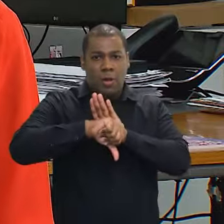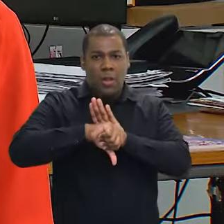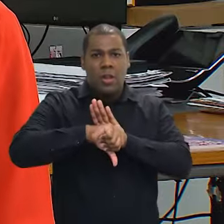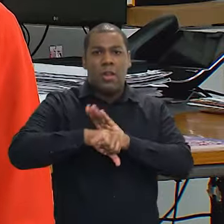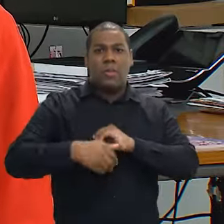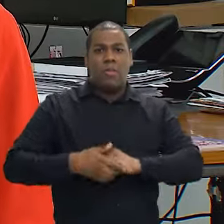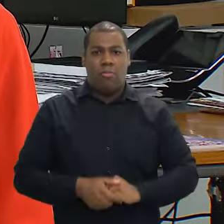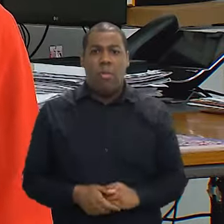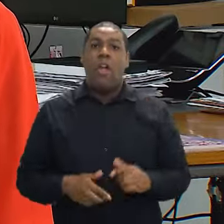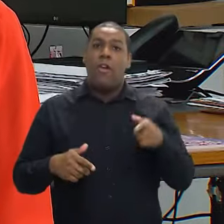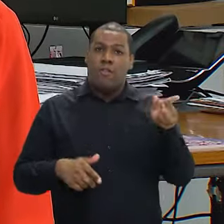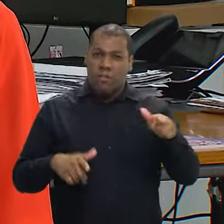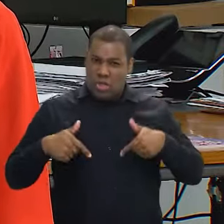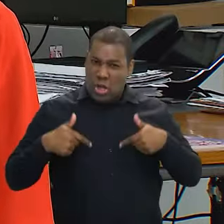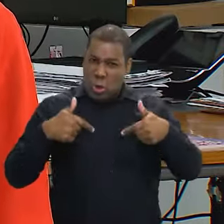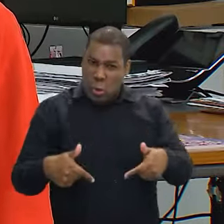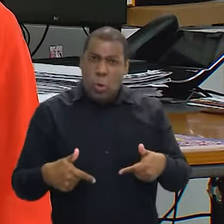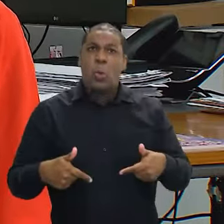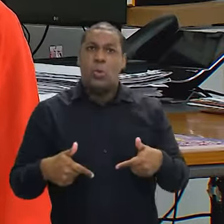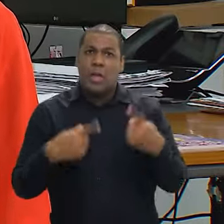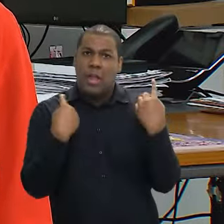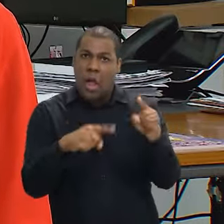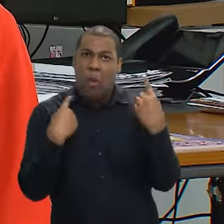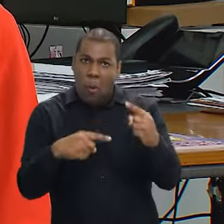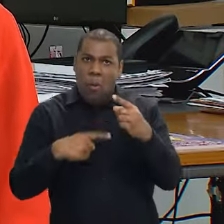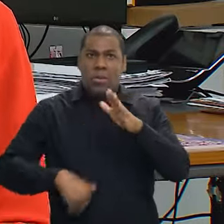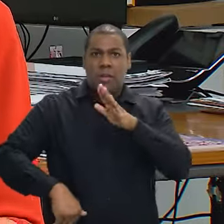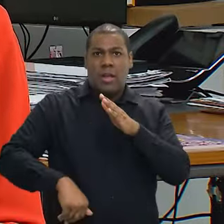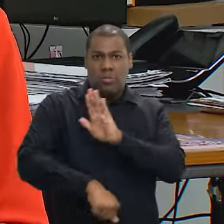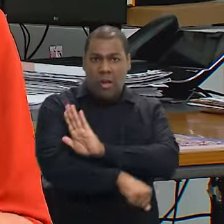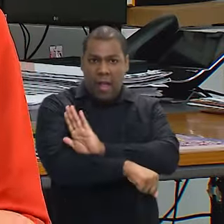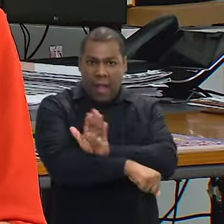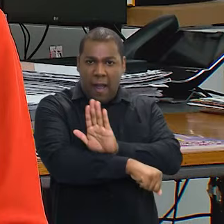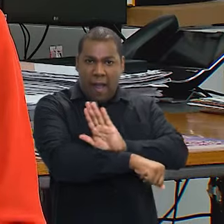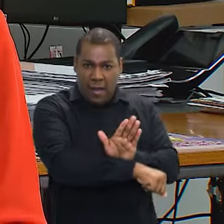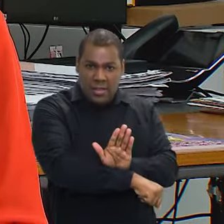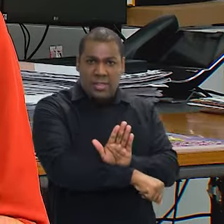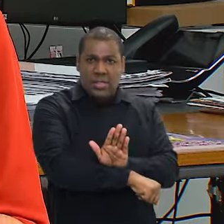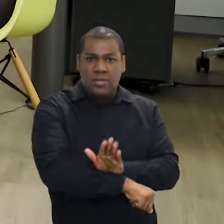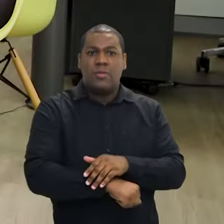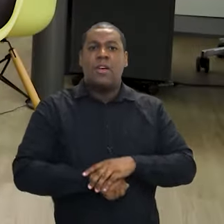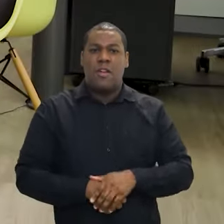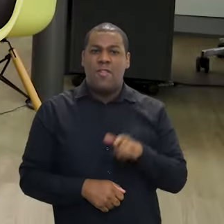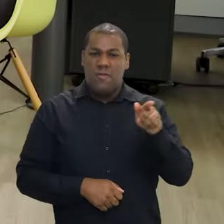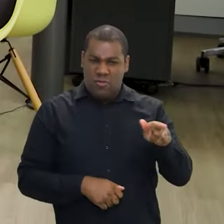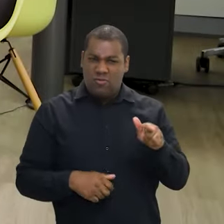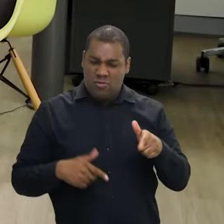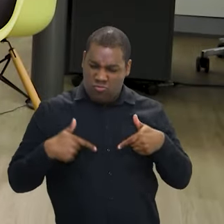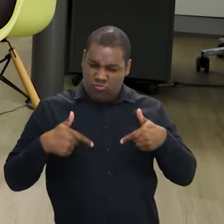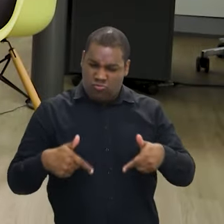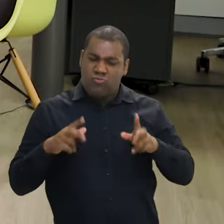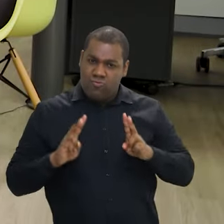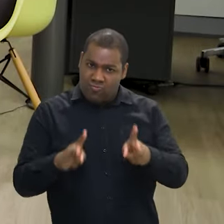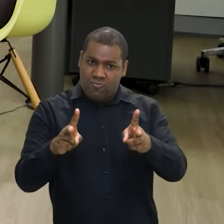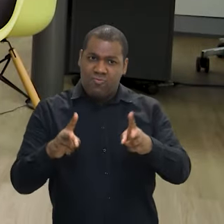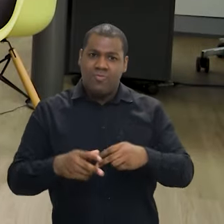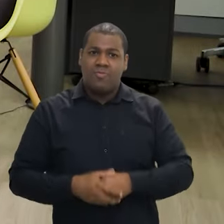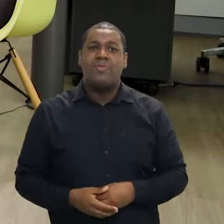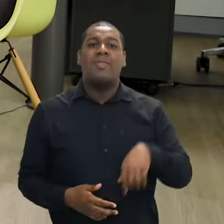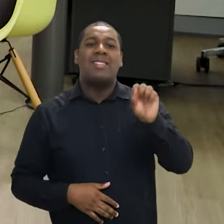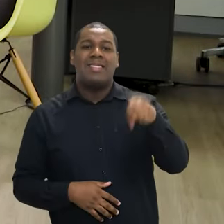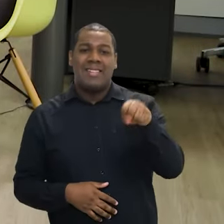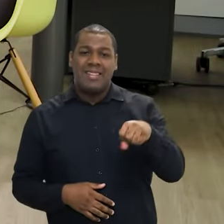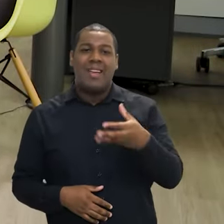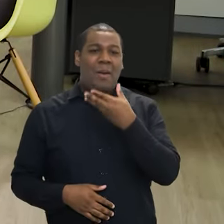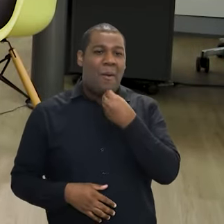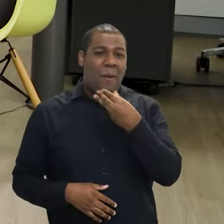Logo, então, imagino que a luta contra o racismo de todas as formas, inclusive institucional, seja uma bandeira também. Sim,